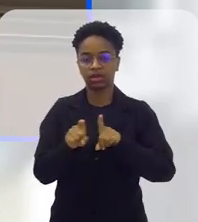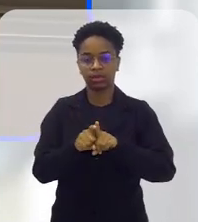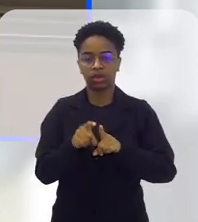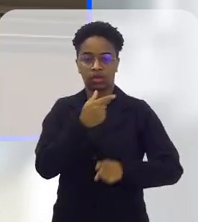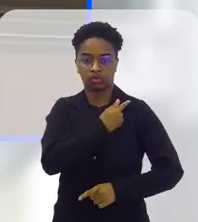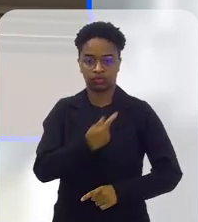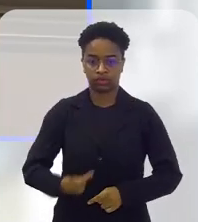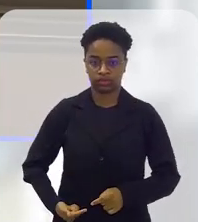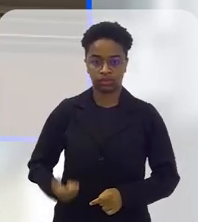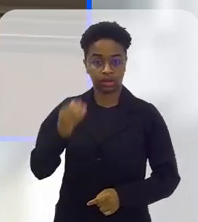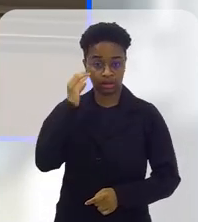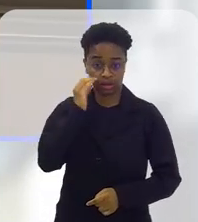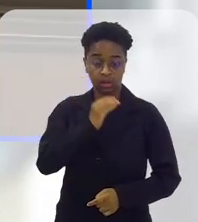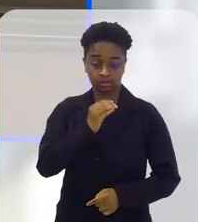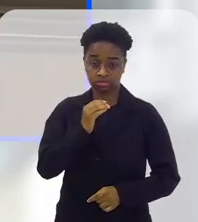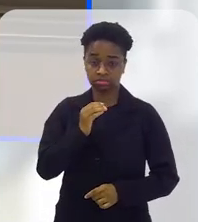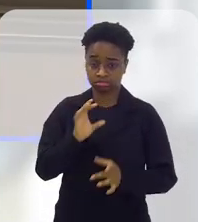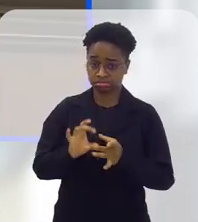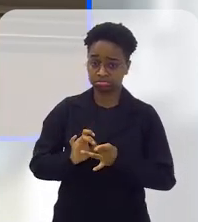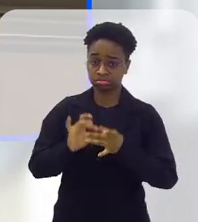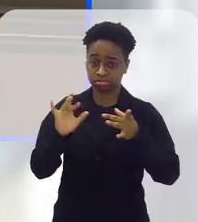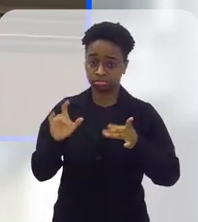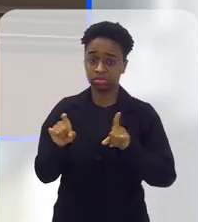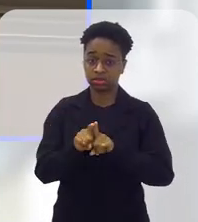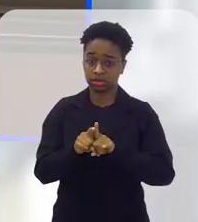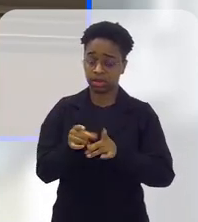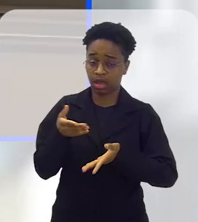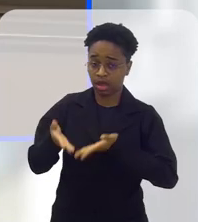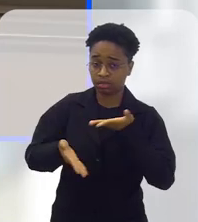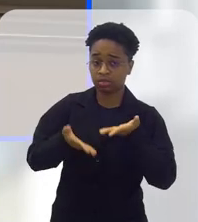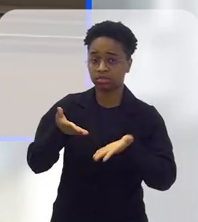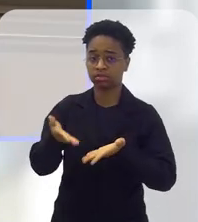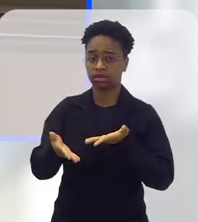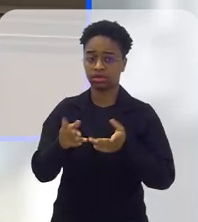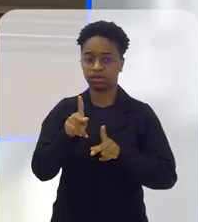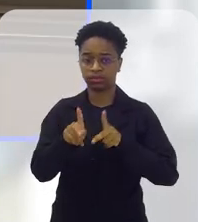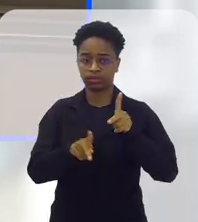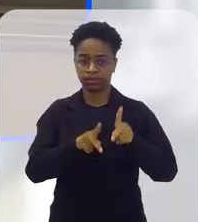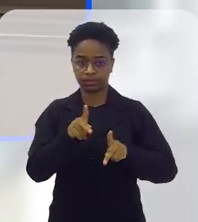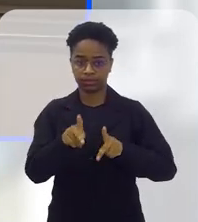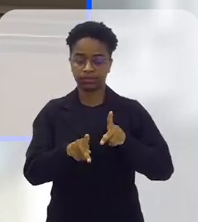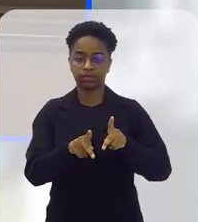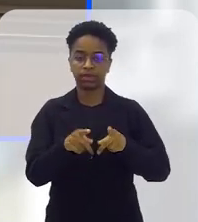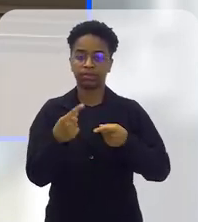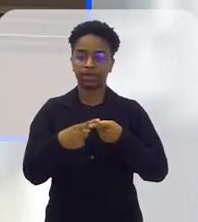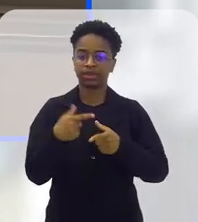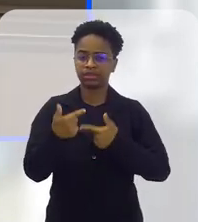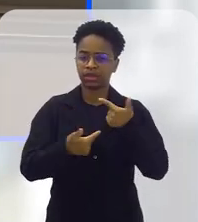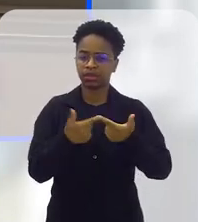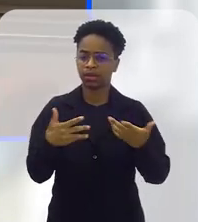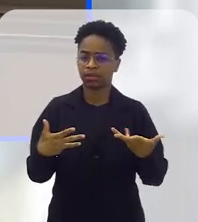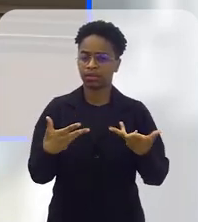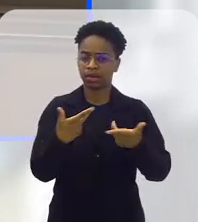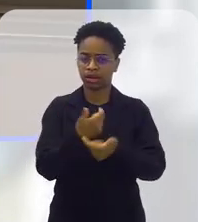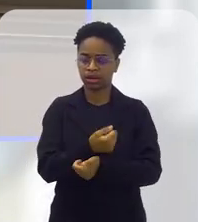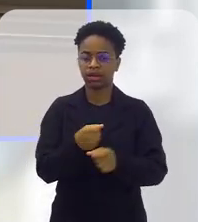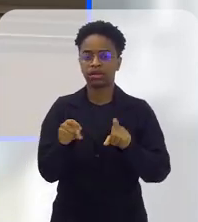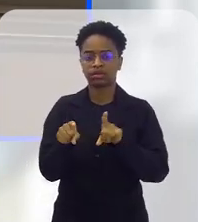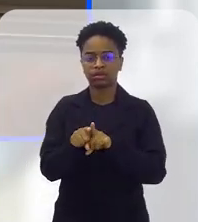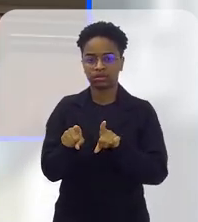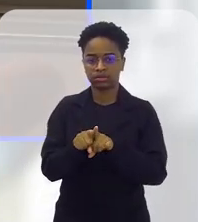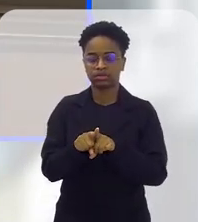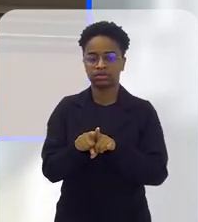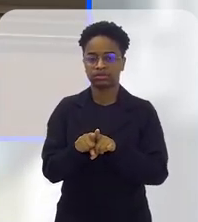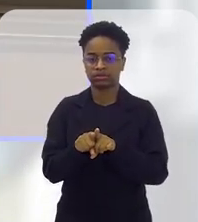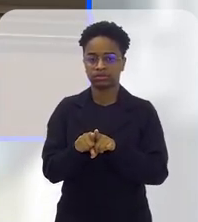governador Claudio Castro está disposto, né? De atender a população, que fez um trabalho maravilhoso.